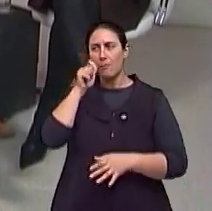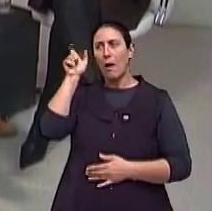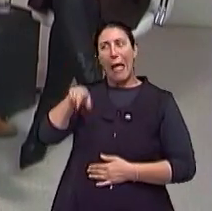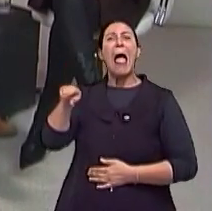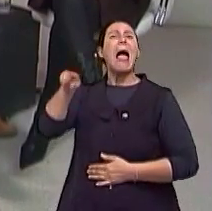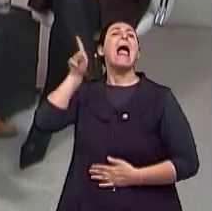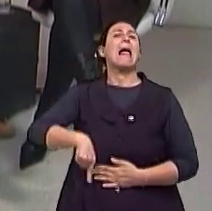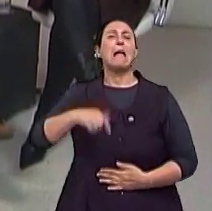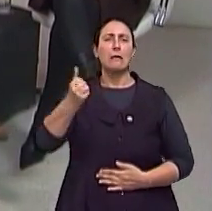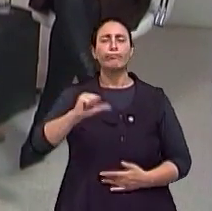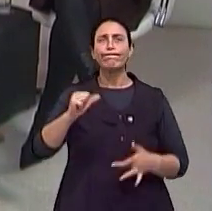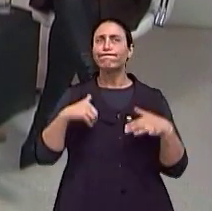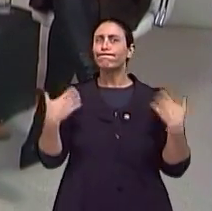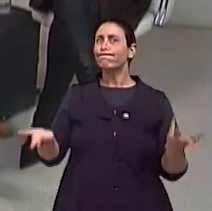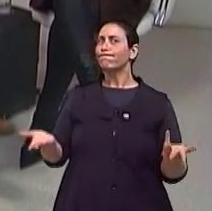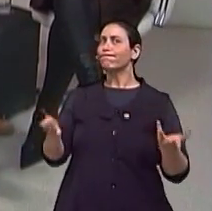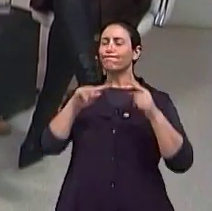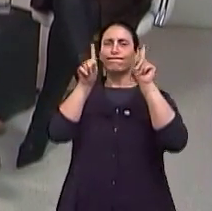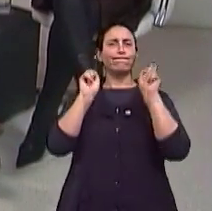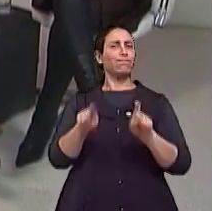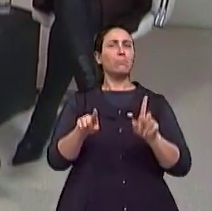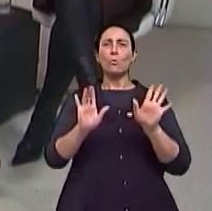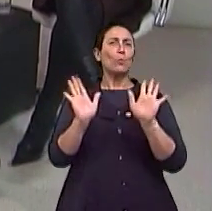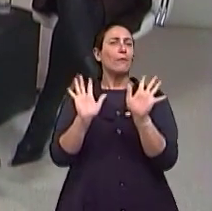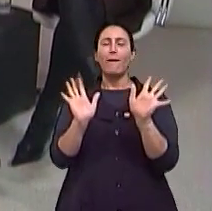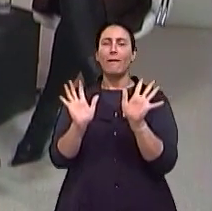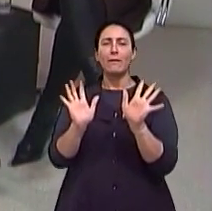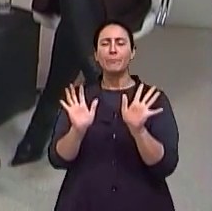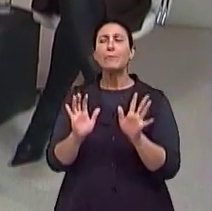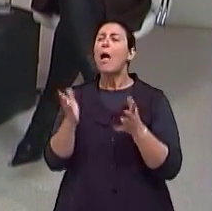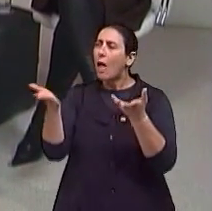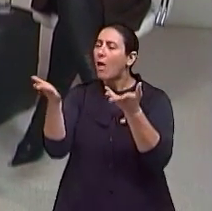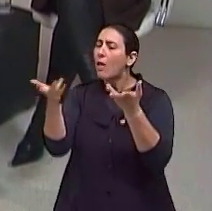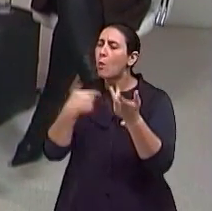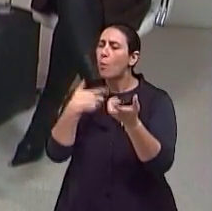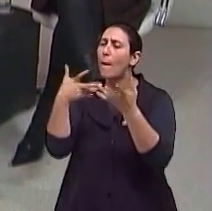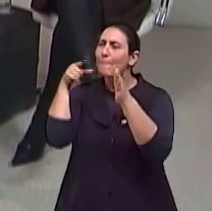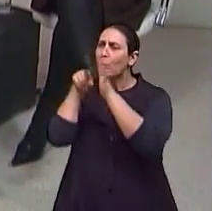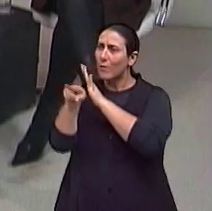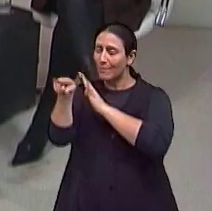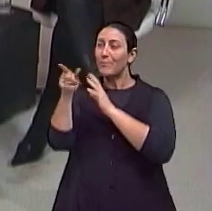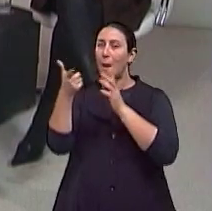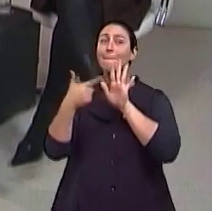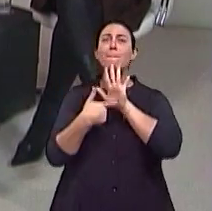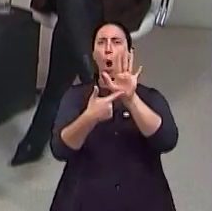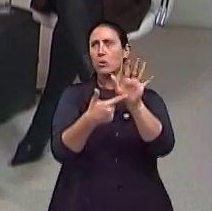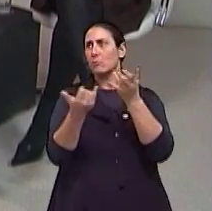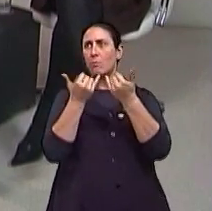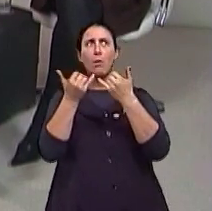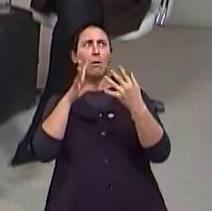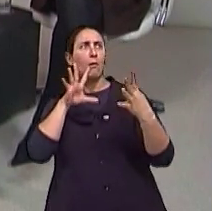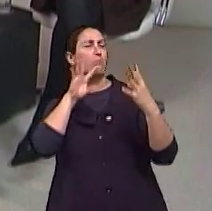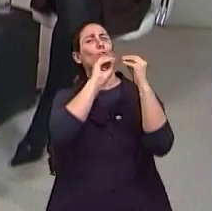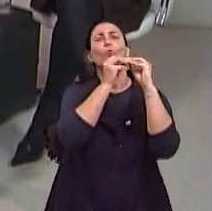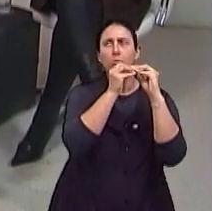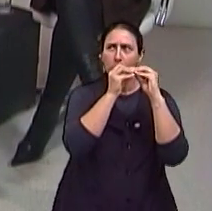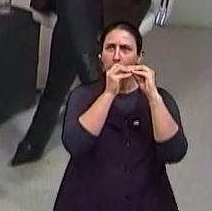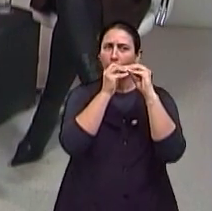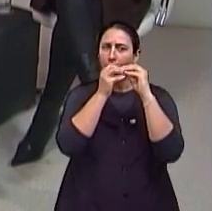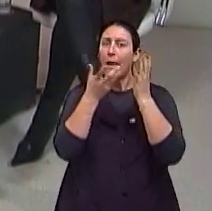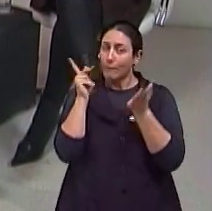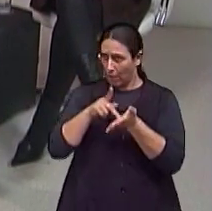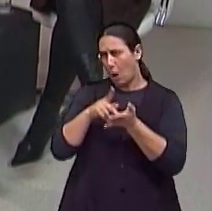é homossexual ou que ela é heterossexual. É isso que eu queria pegar. Quando tu fala assim, essa manifestação de afeto, todo ser humano